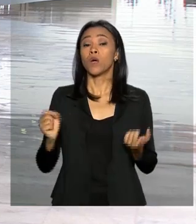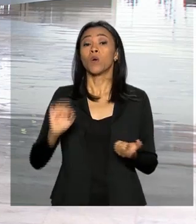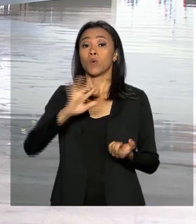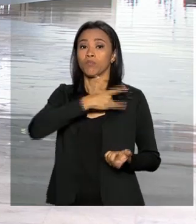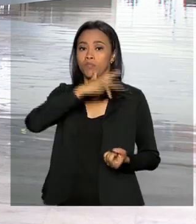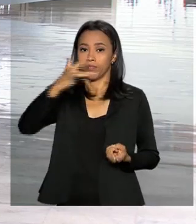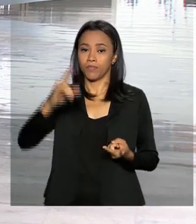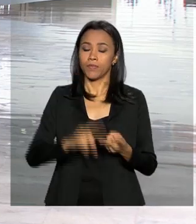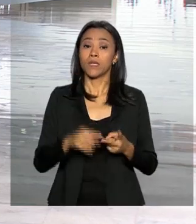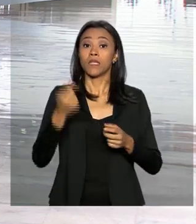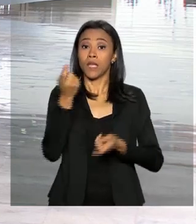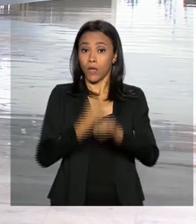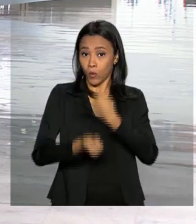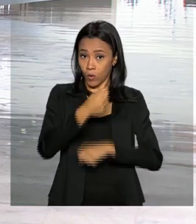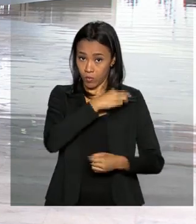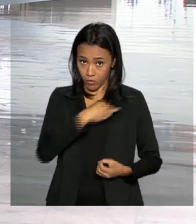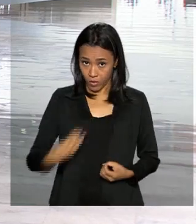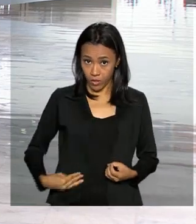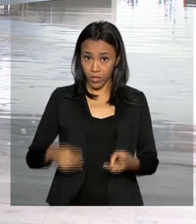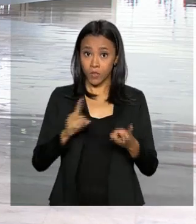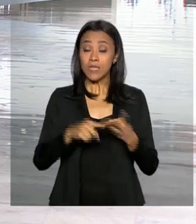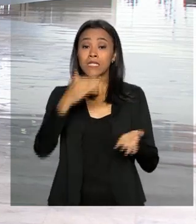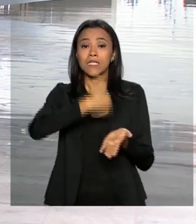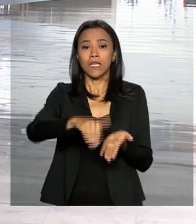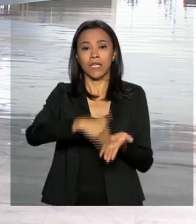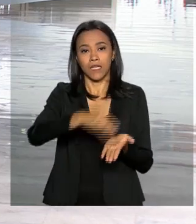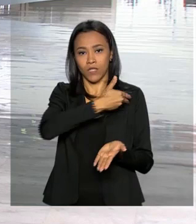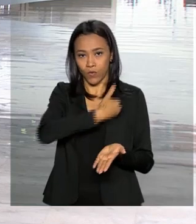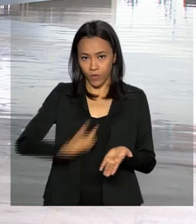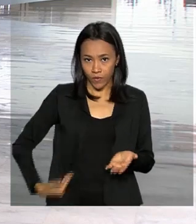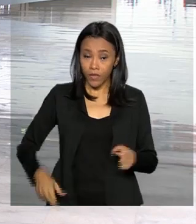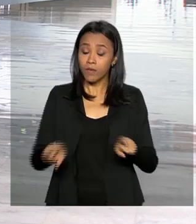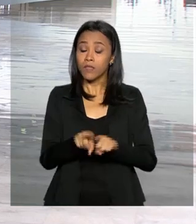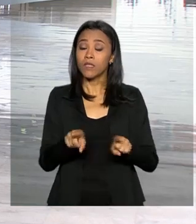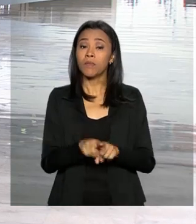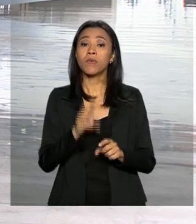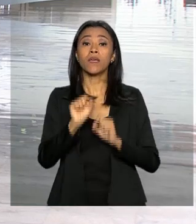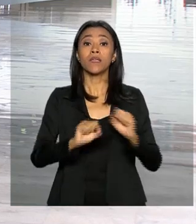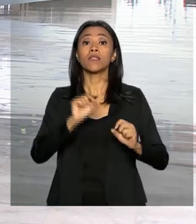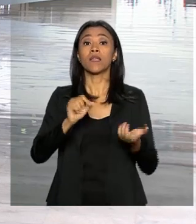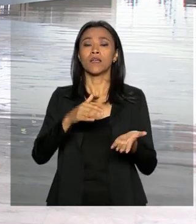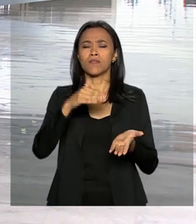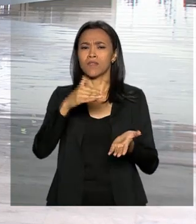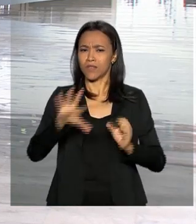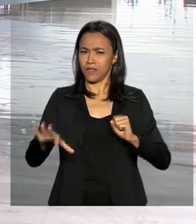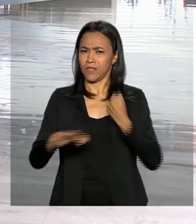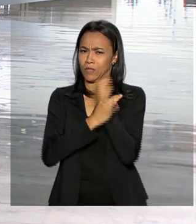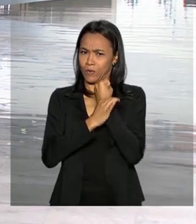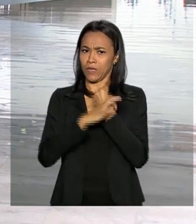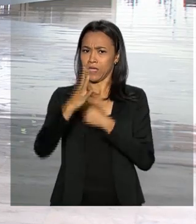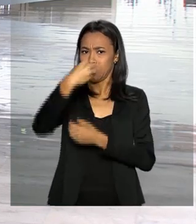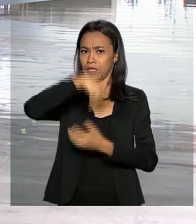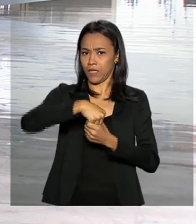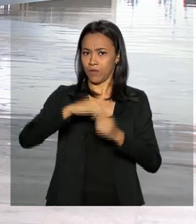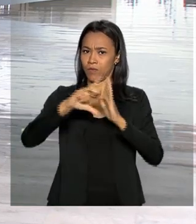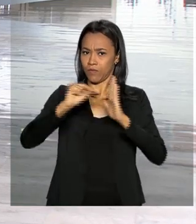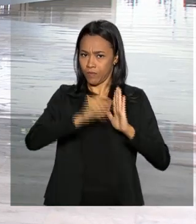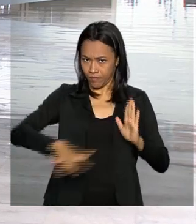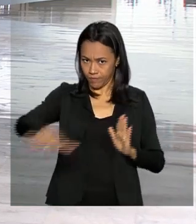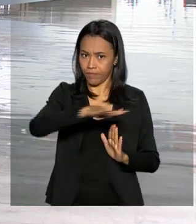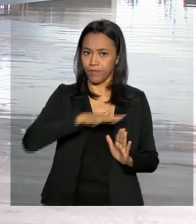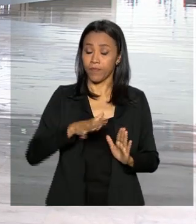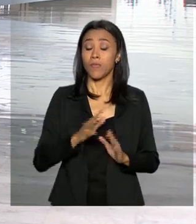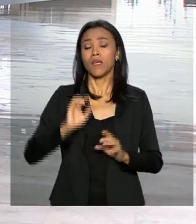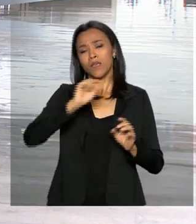da Economia, da Secretaria de Governo e do Gabinete de Segurança Institucional da Presidência da República. E ao longo do dia,